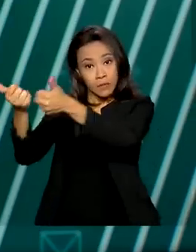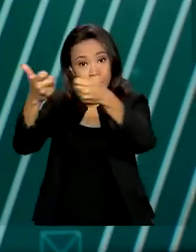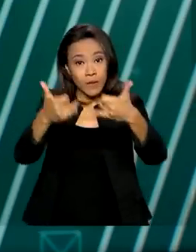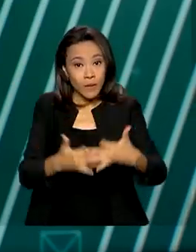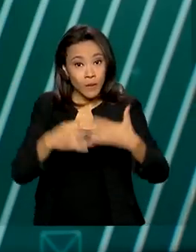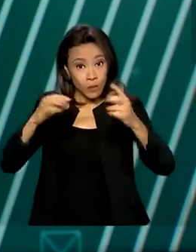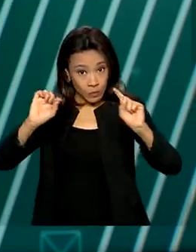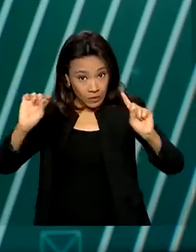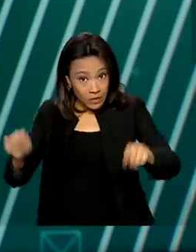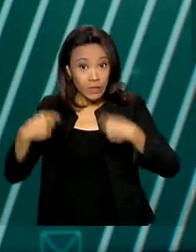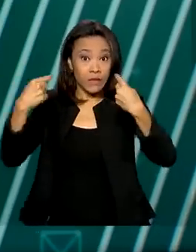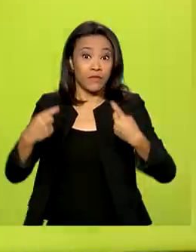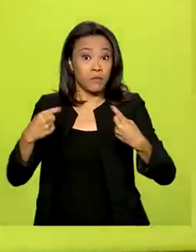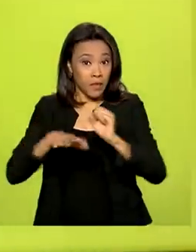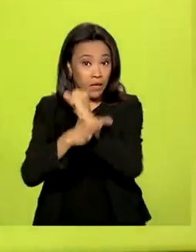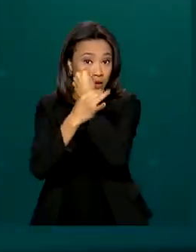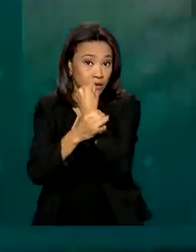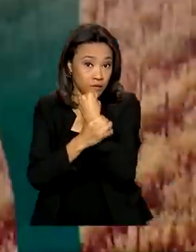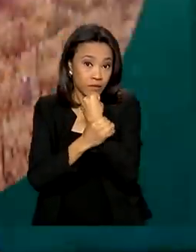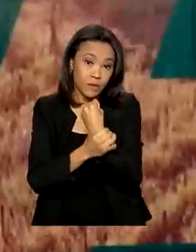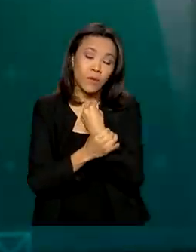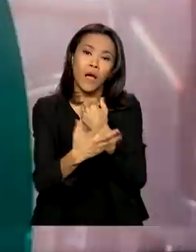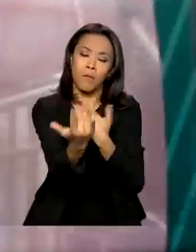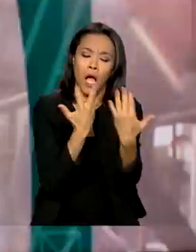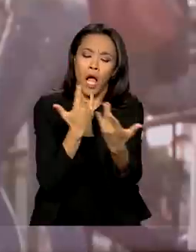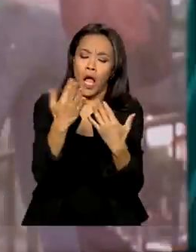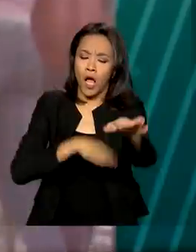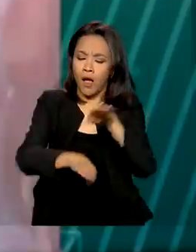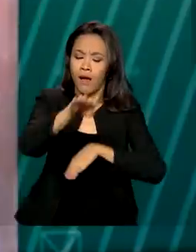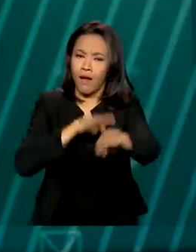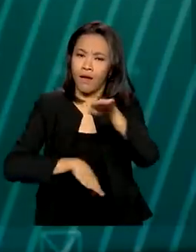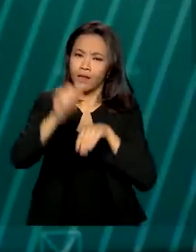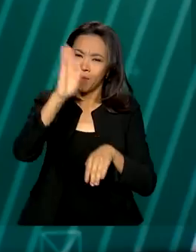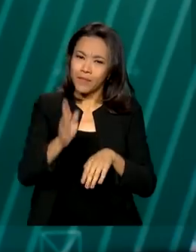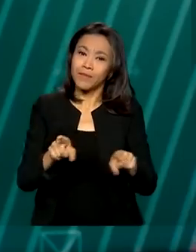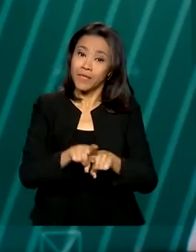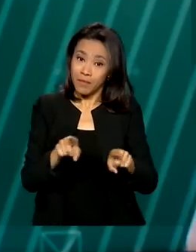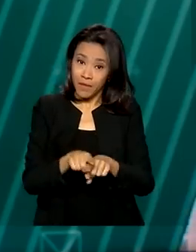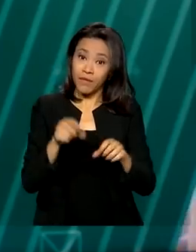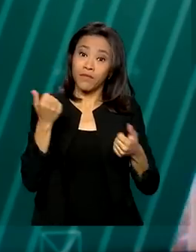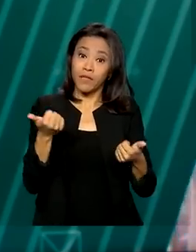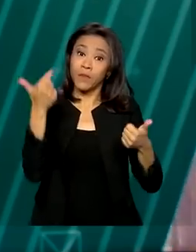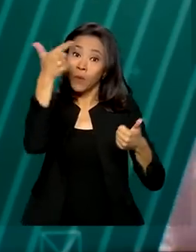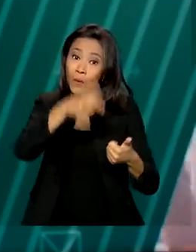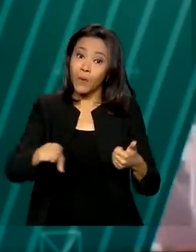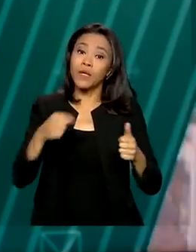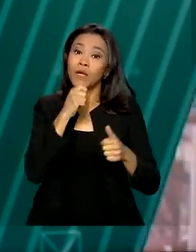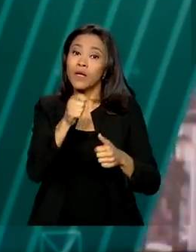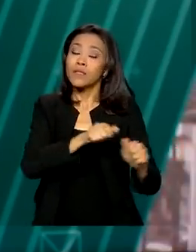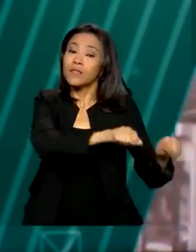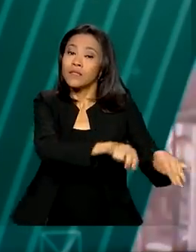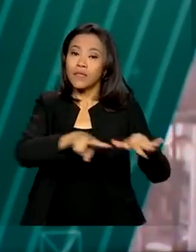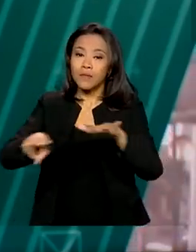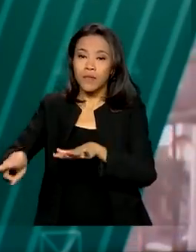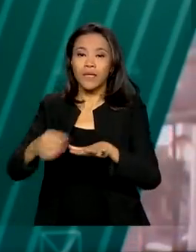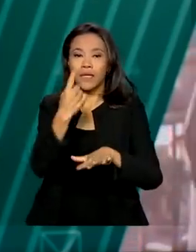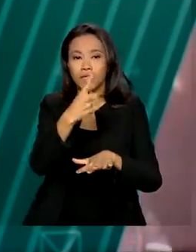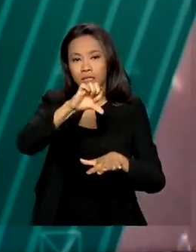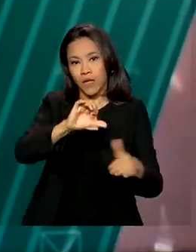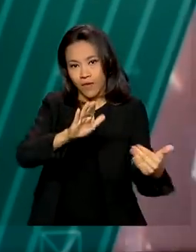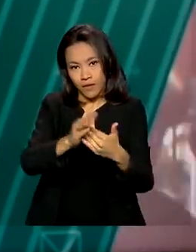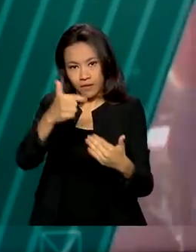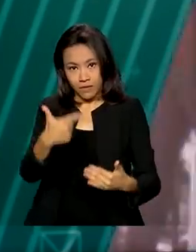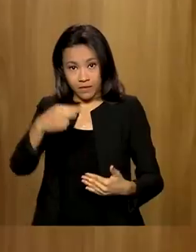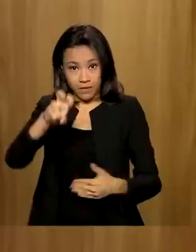urbana no país. Daniel Ferreira também fez um balanço da semana destinada ao tema, que ocorreu de 19 a 25 de